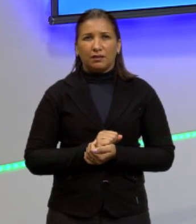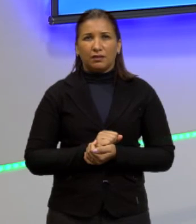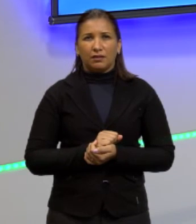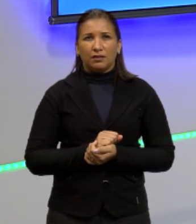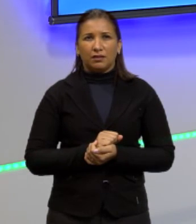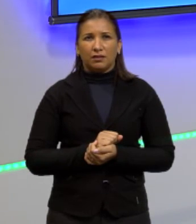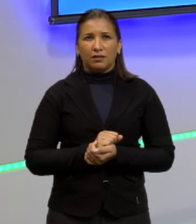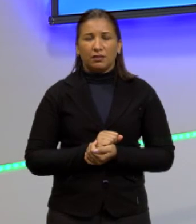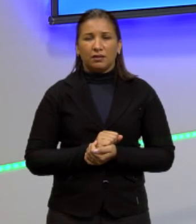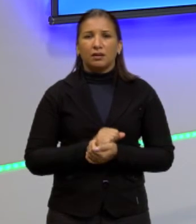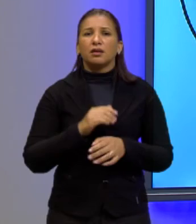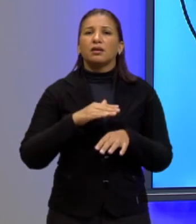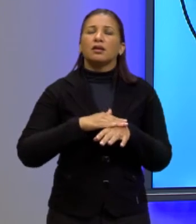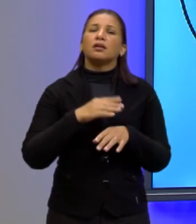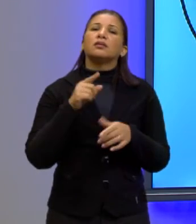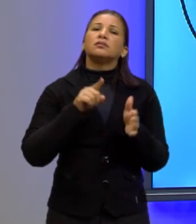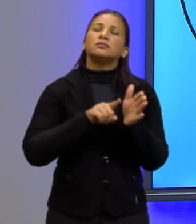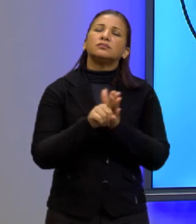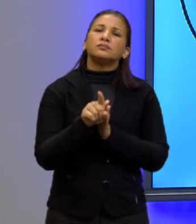vamos a mais uma